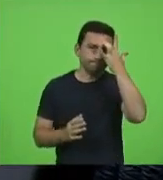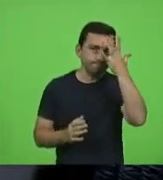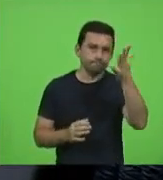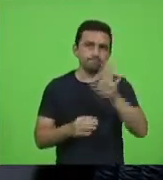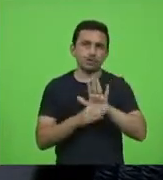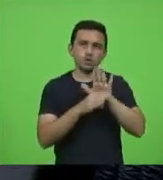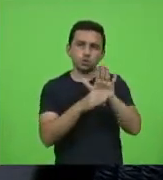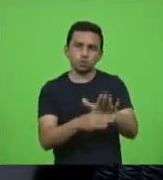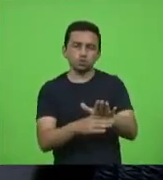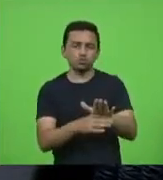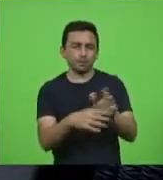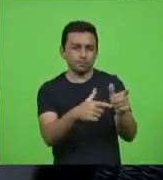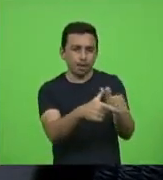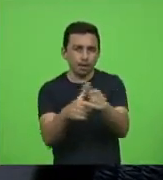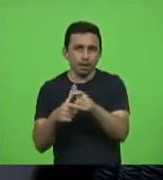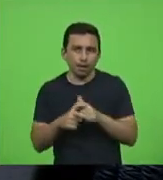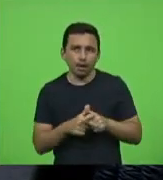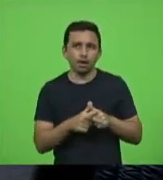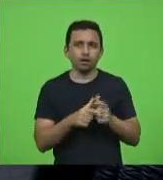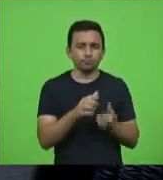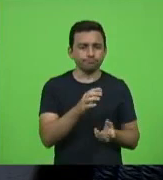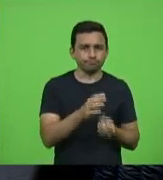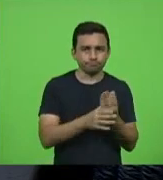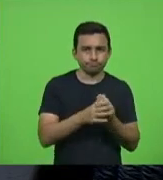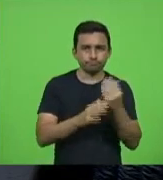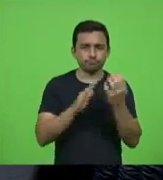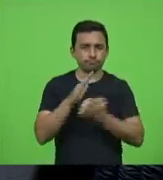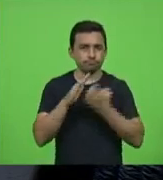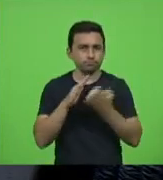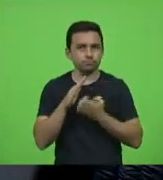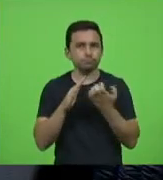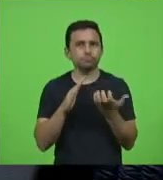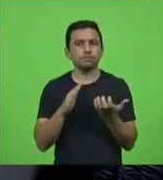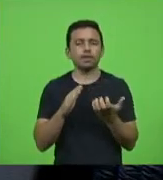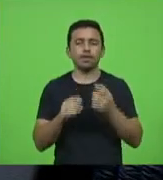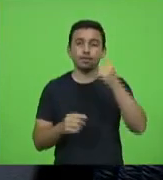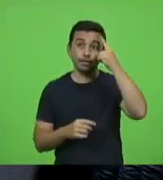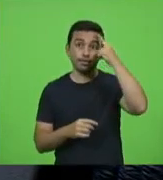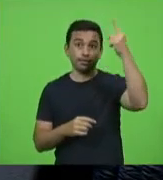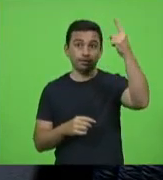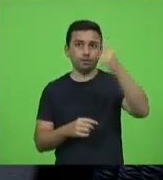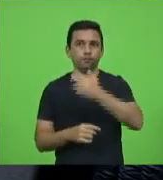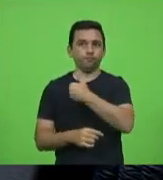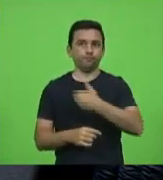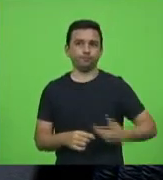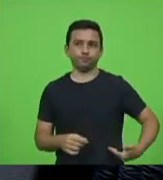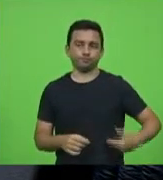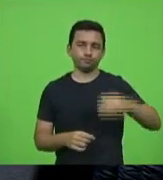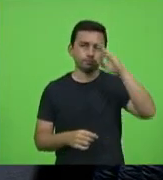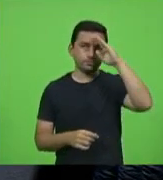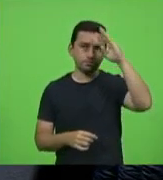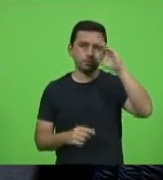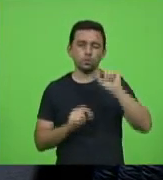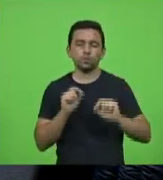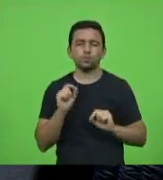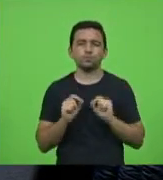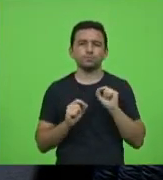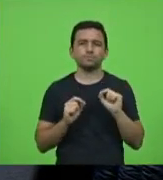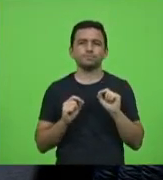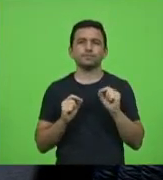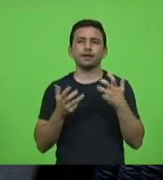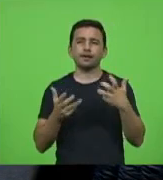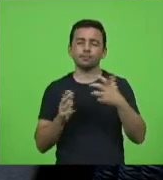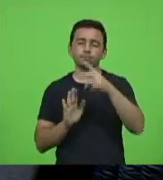negócios da iniciativa privada uma ideia do governador Carlos Moisés no sentido de criar um